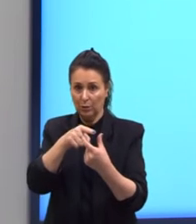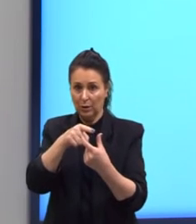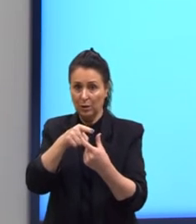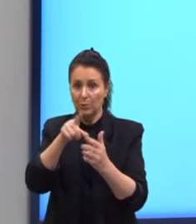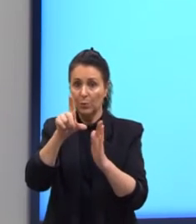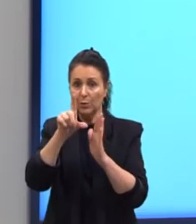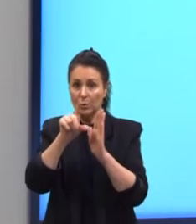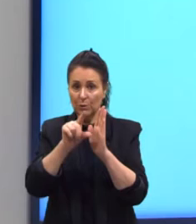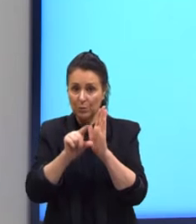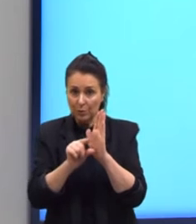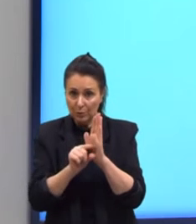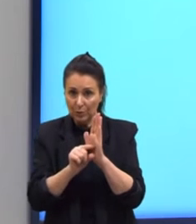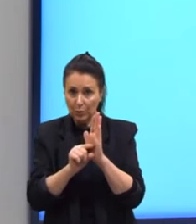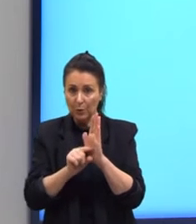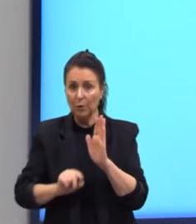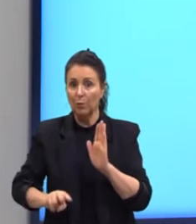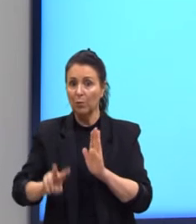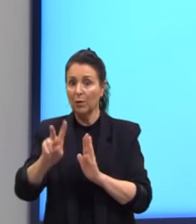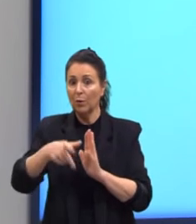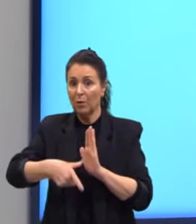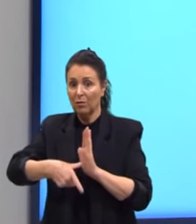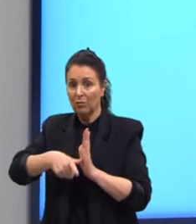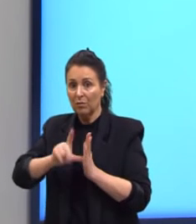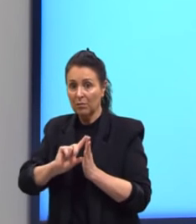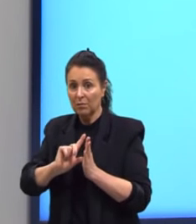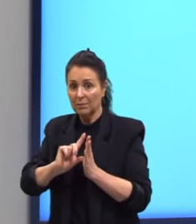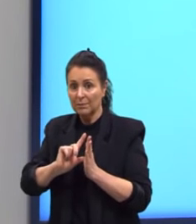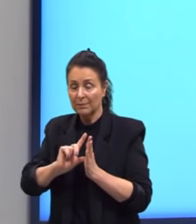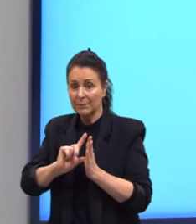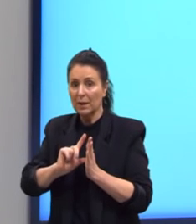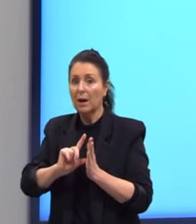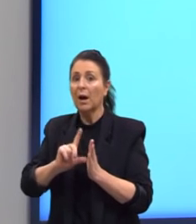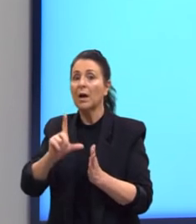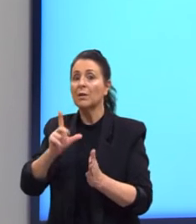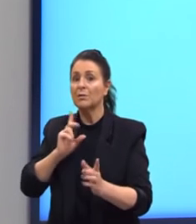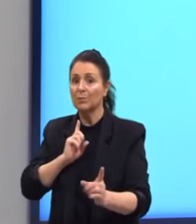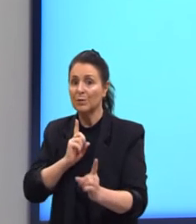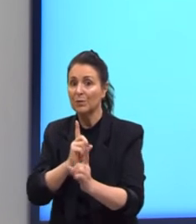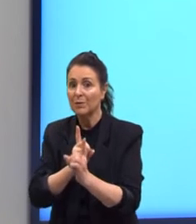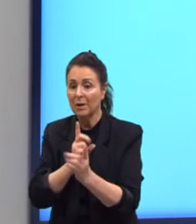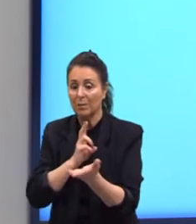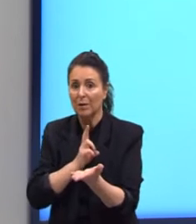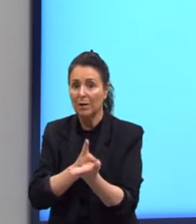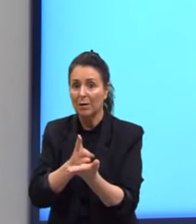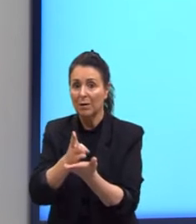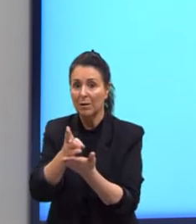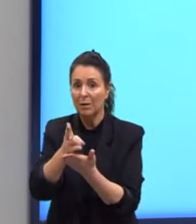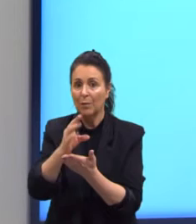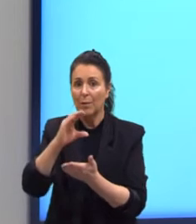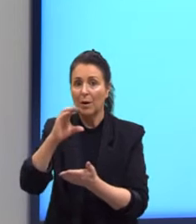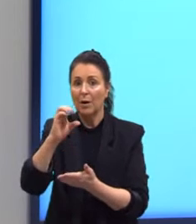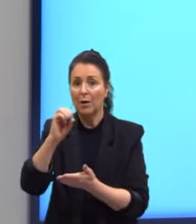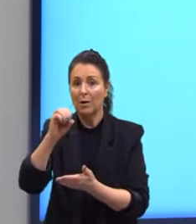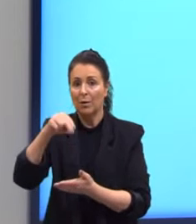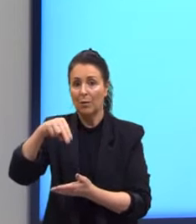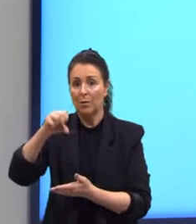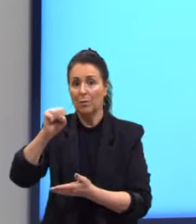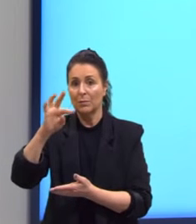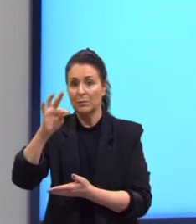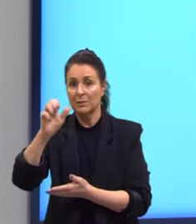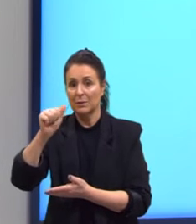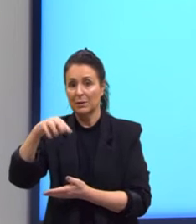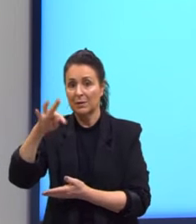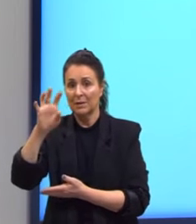valor do termo anterior. E aí nós vamos chegar numa constante, tá? Na PA, sempre chegamos nesse